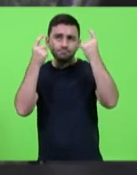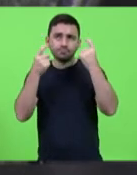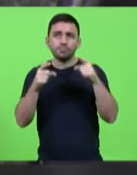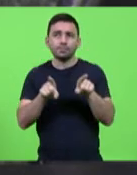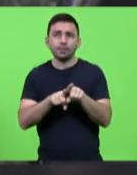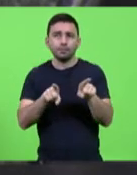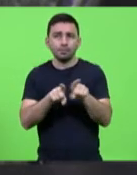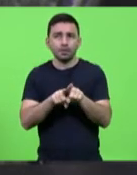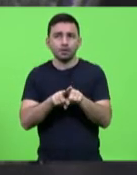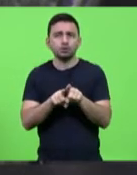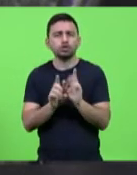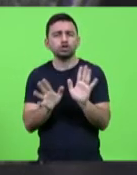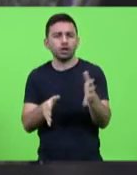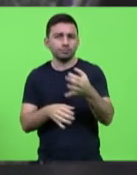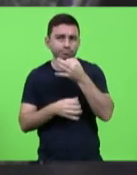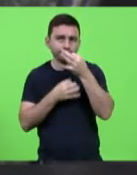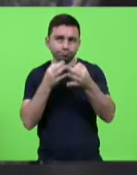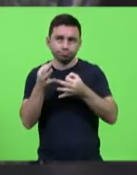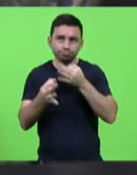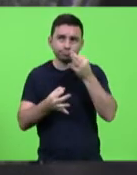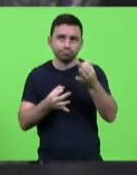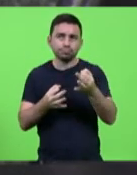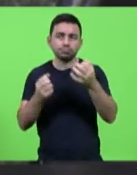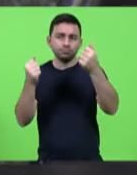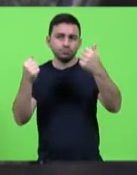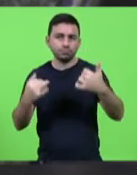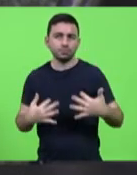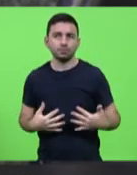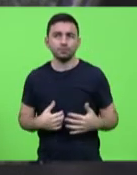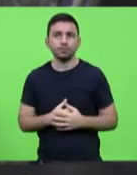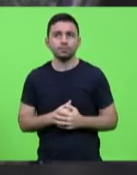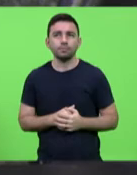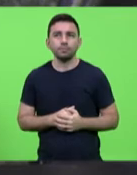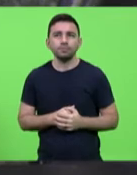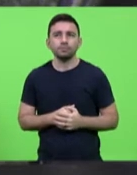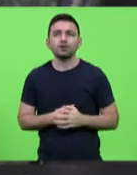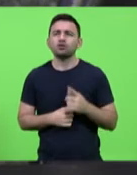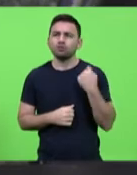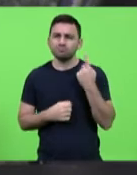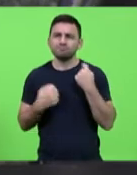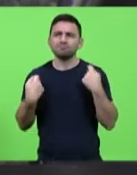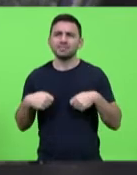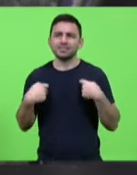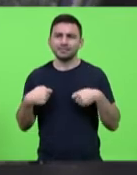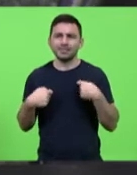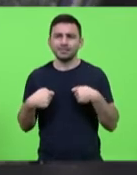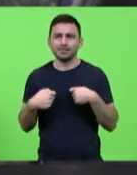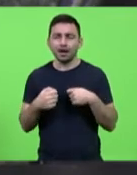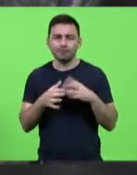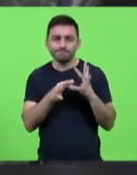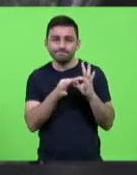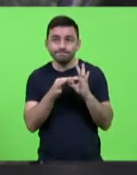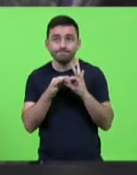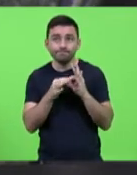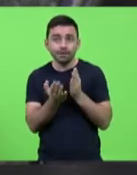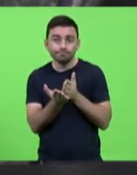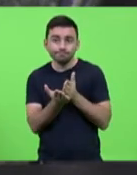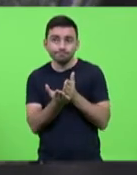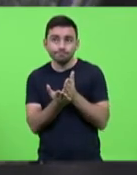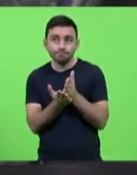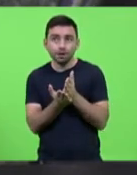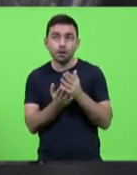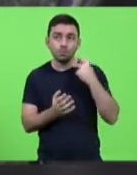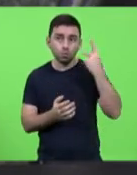argumentos já devidamente elencados, nós precisamos de fazer um alinhamento entre a